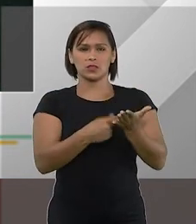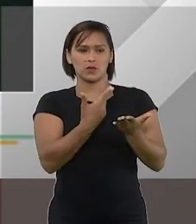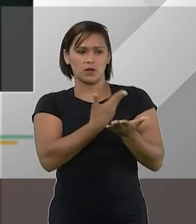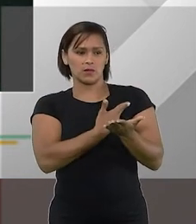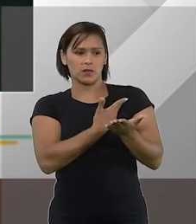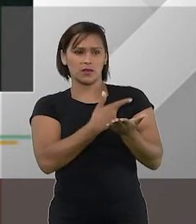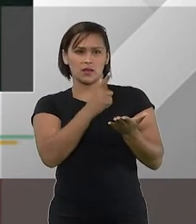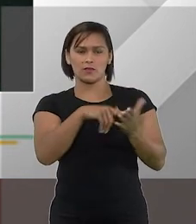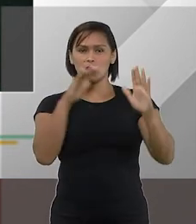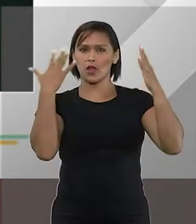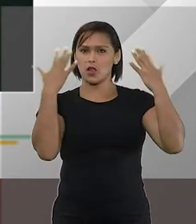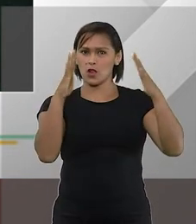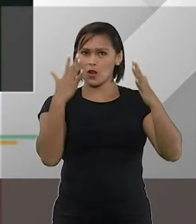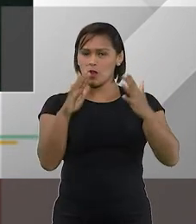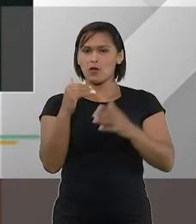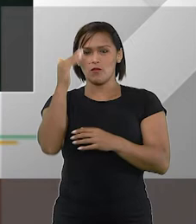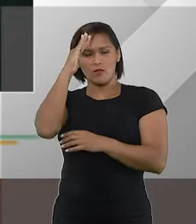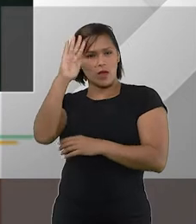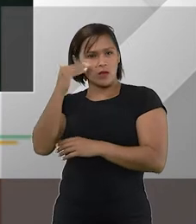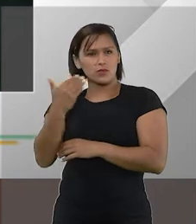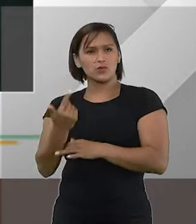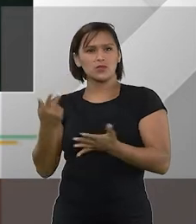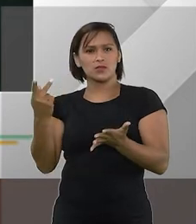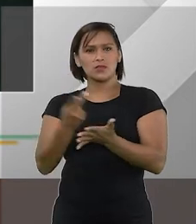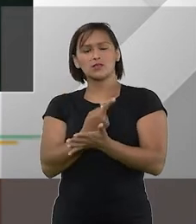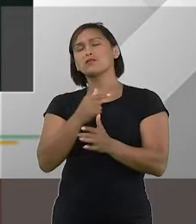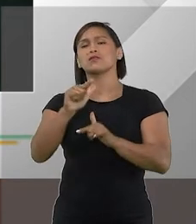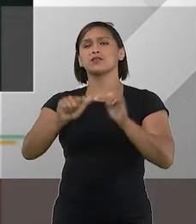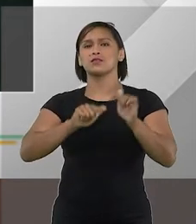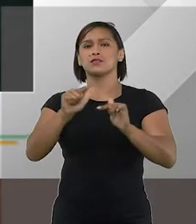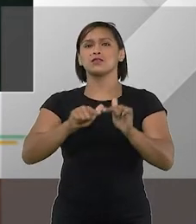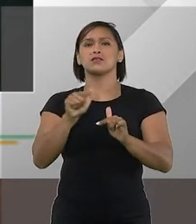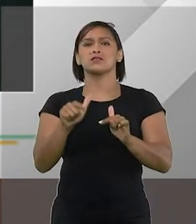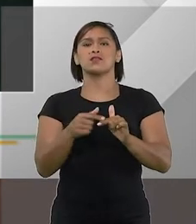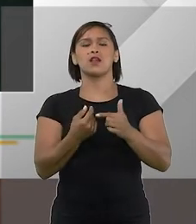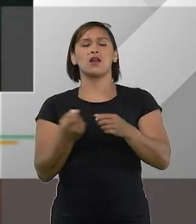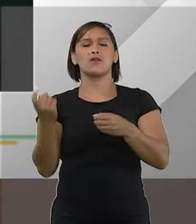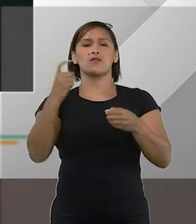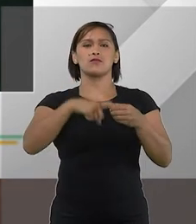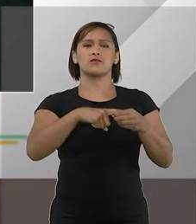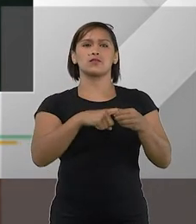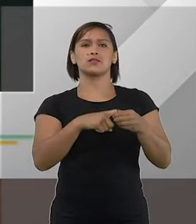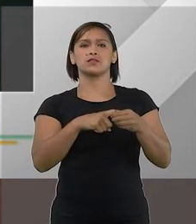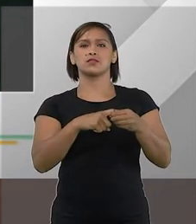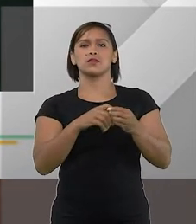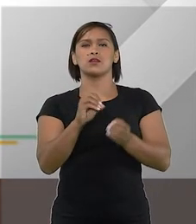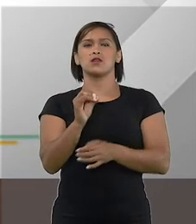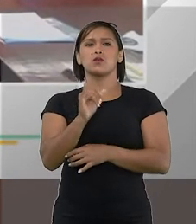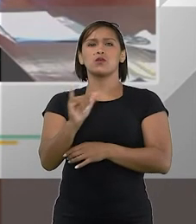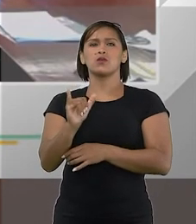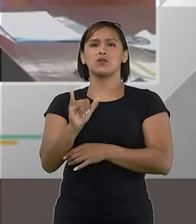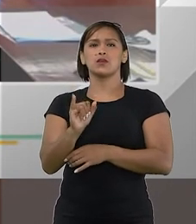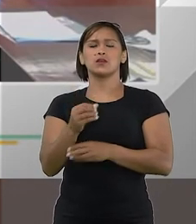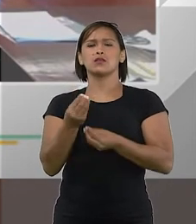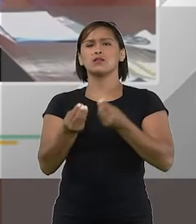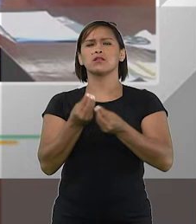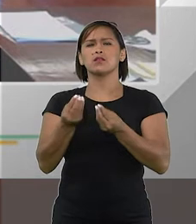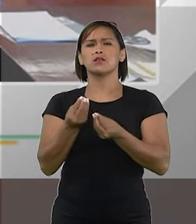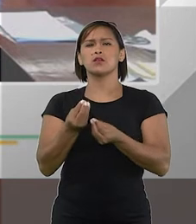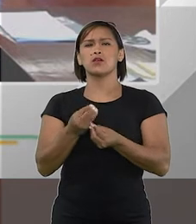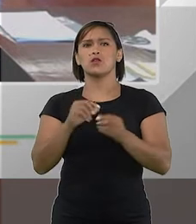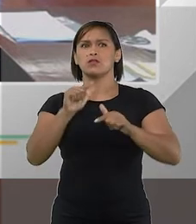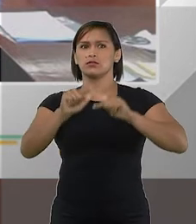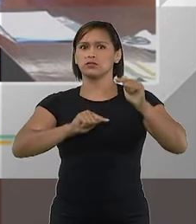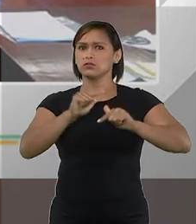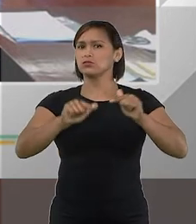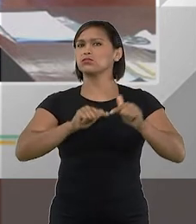não poderia deixar de louvar o sucesso que foi esse trabalho feito na recuperação da Oi, todos nós sabemos que foi um